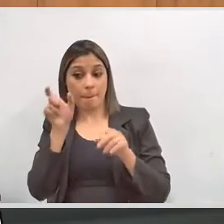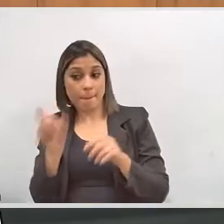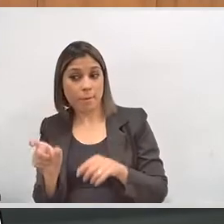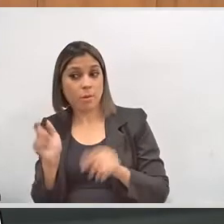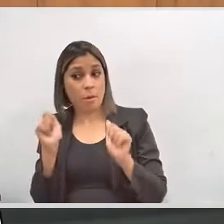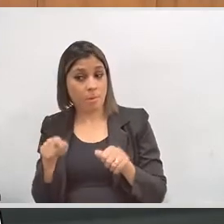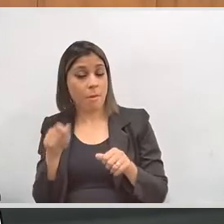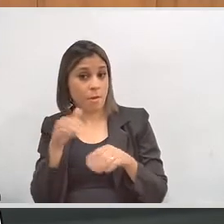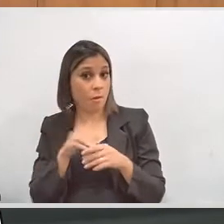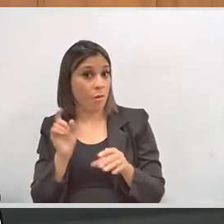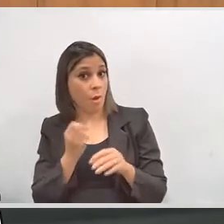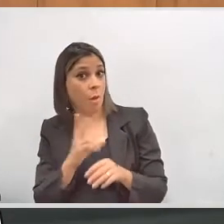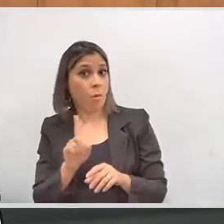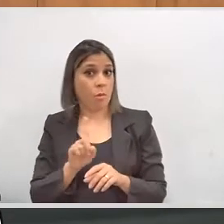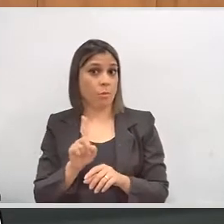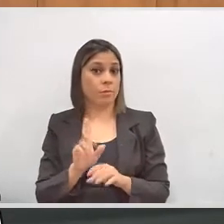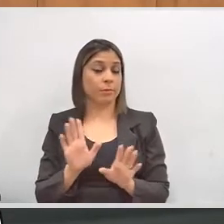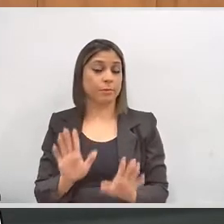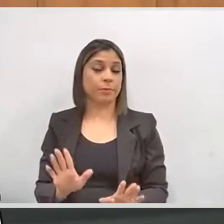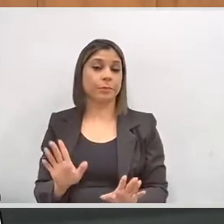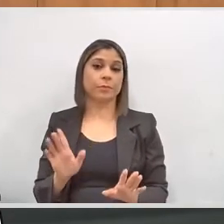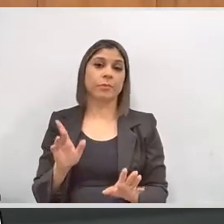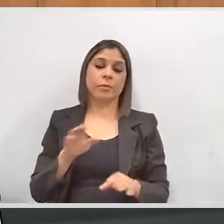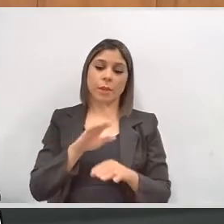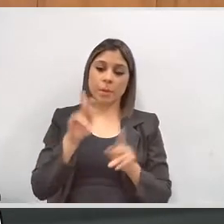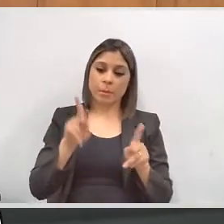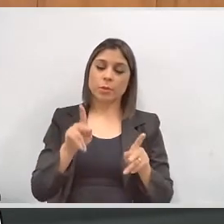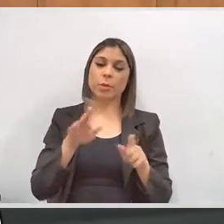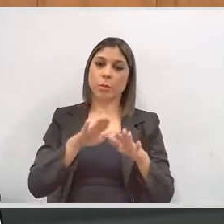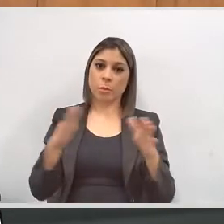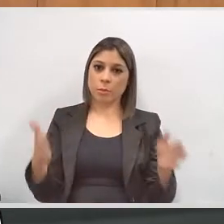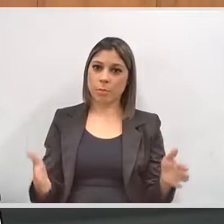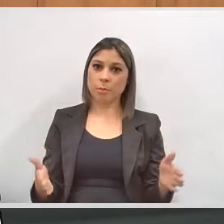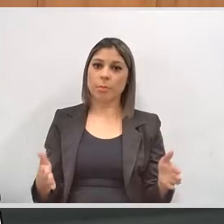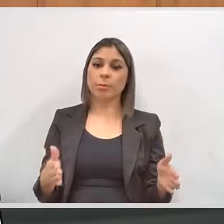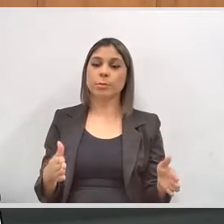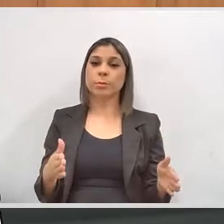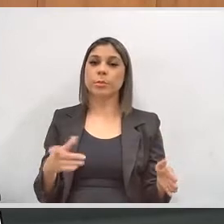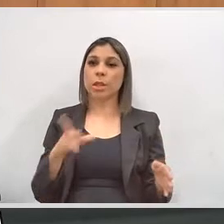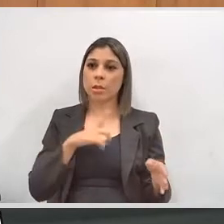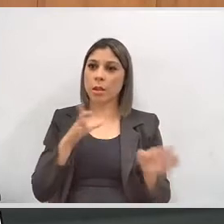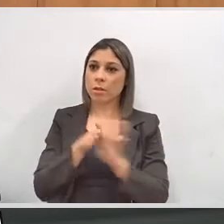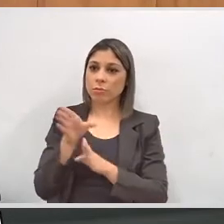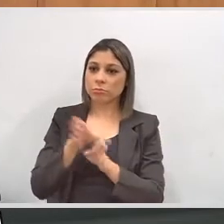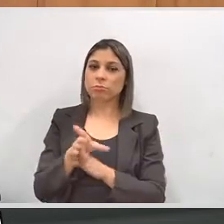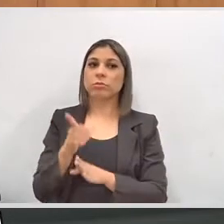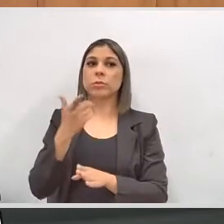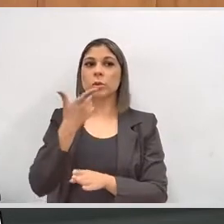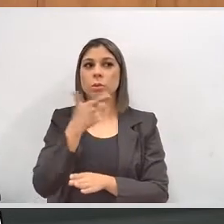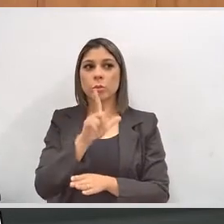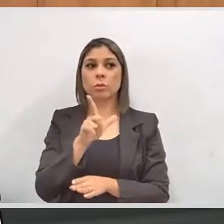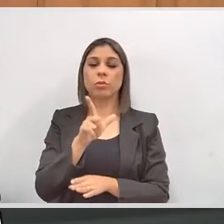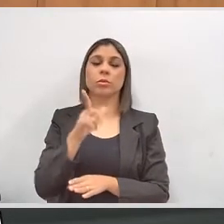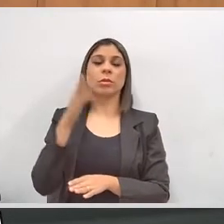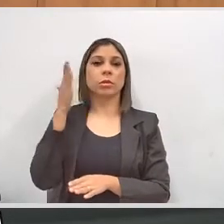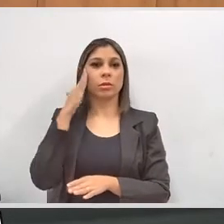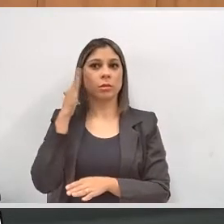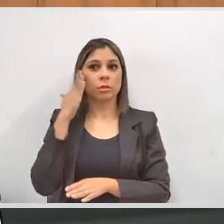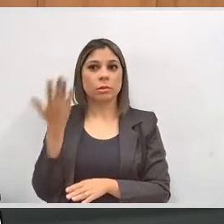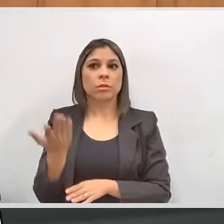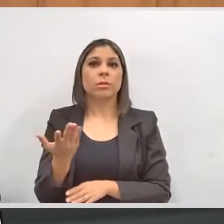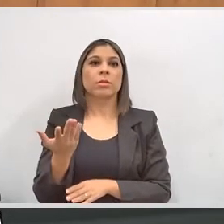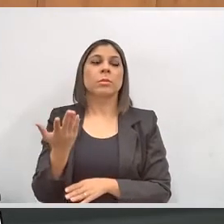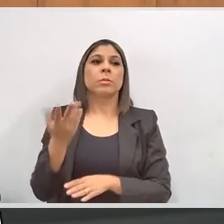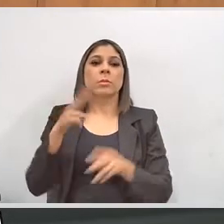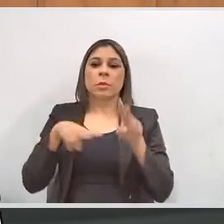dessa pessoa votar ou não. E, nesse sentido, os nossos mesários vão ser orientados a ter essa formação, fazer essa